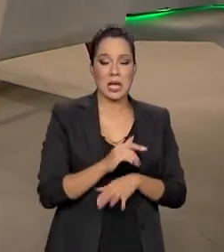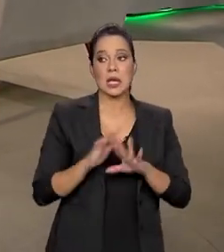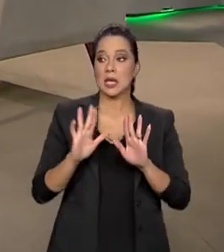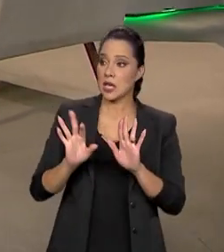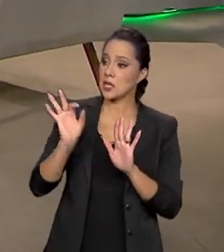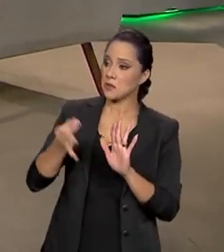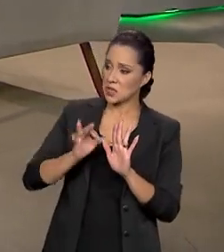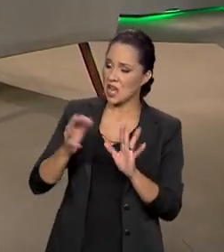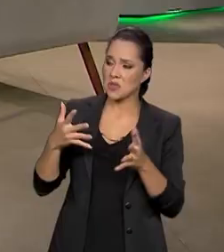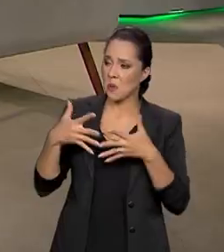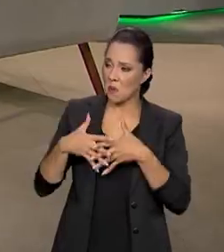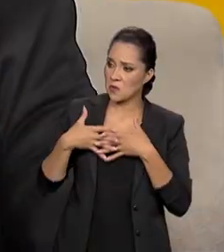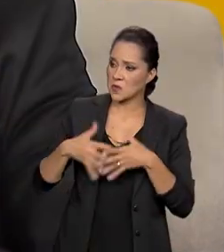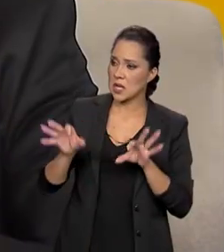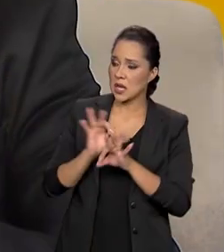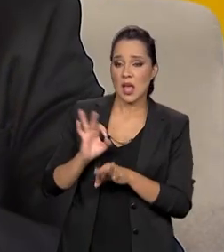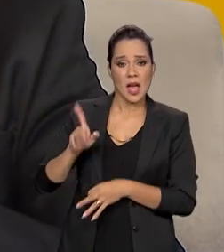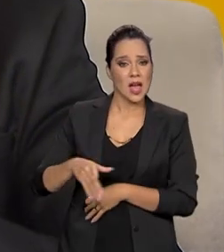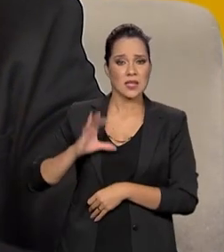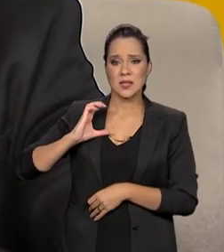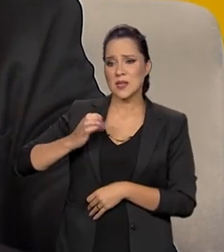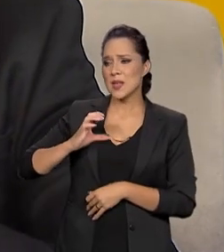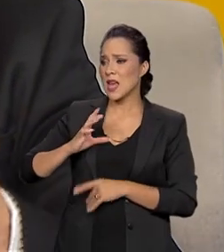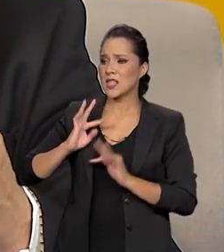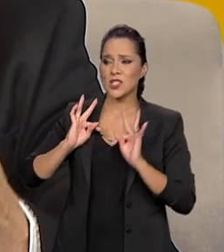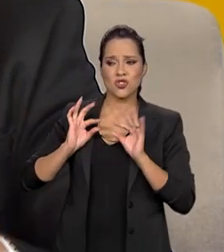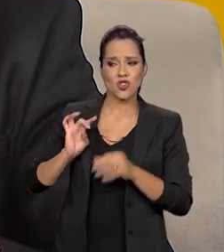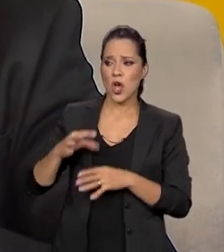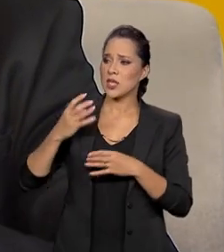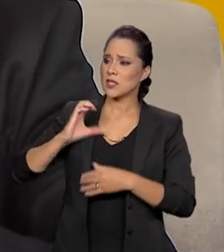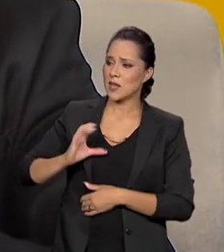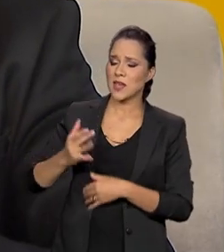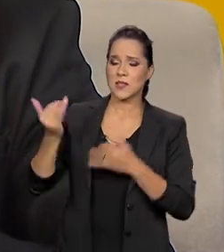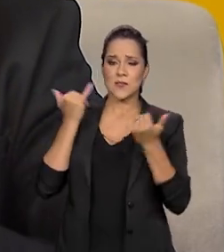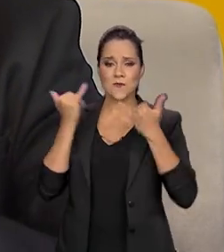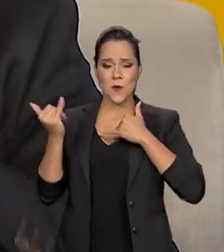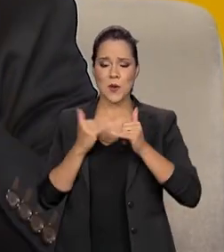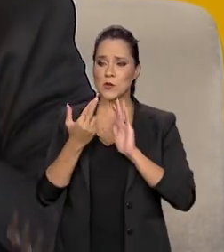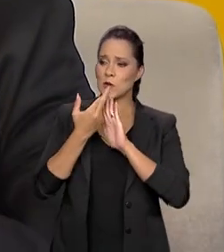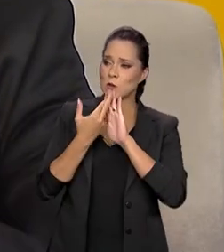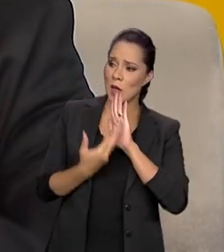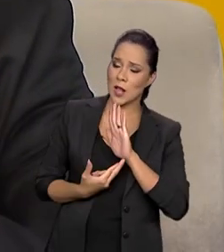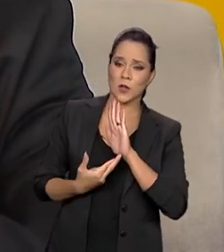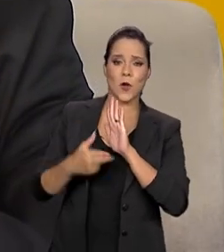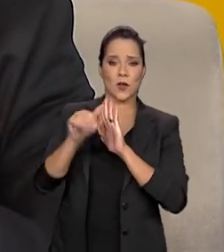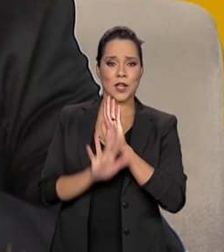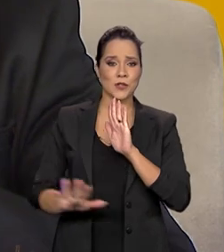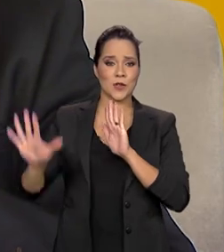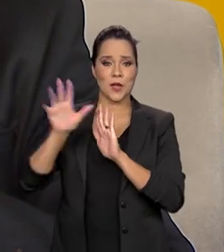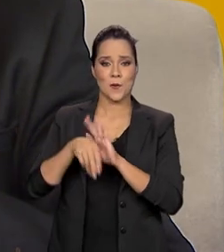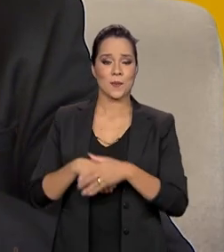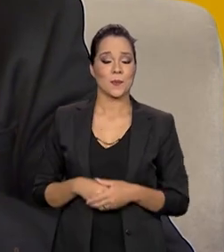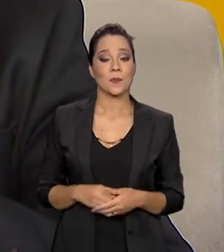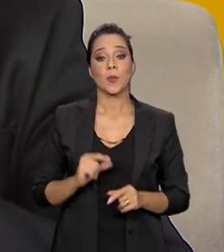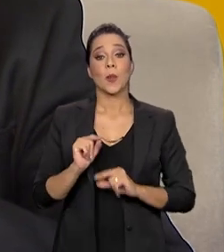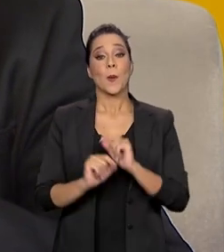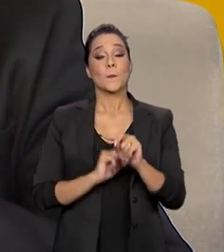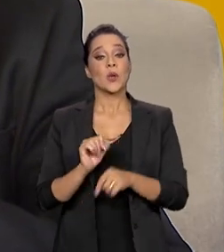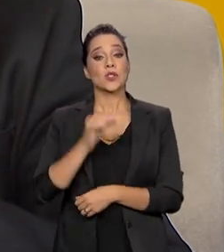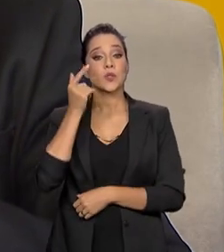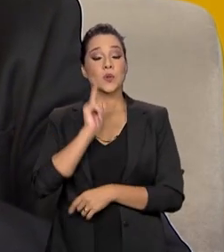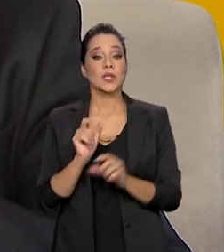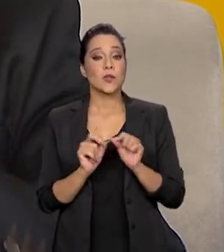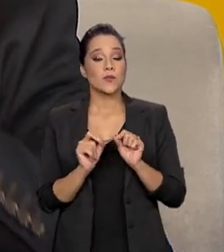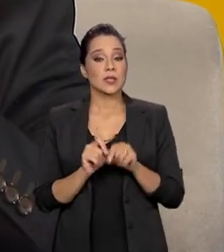dados. Então, é a ciência pura em relação aos dados desse inventário nacional. O que nós conseguimos